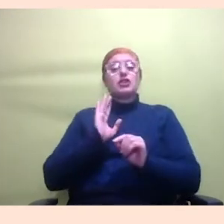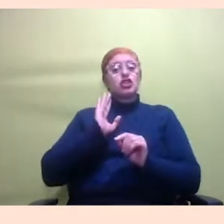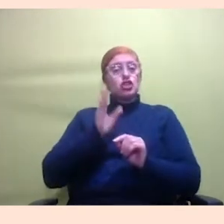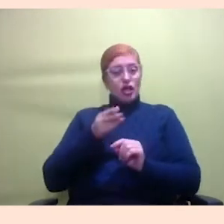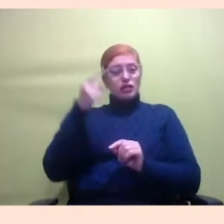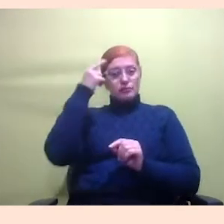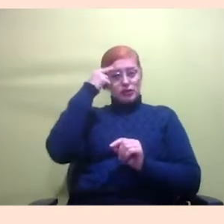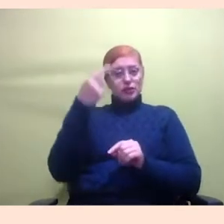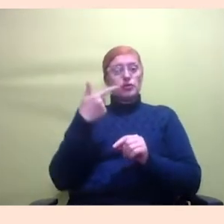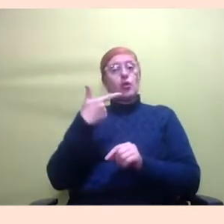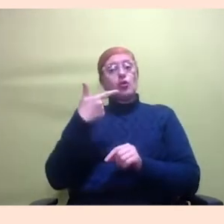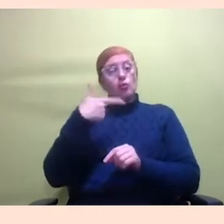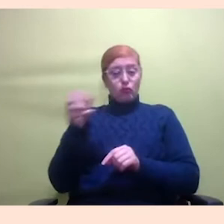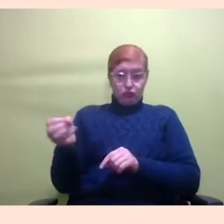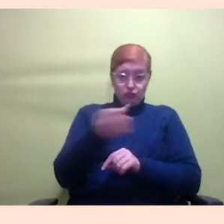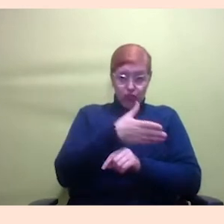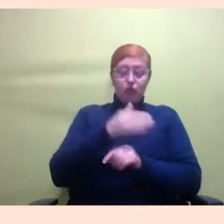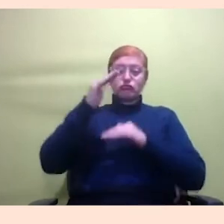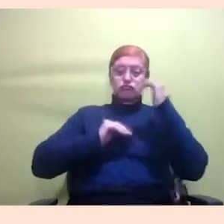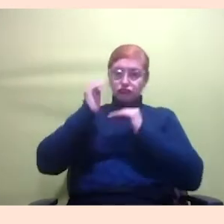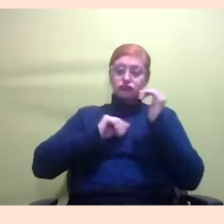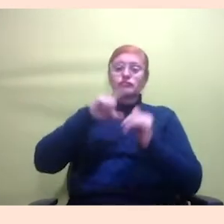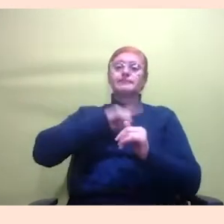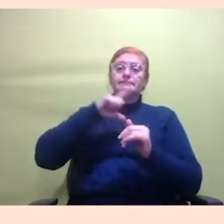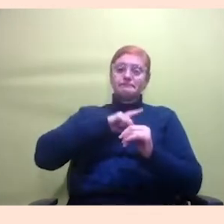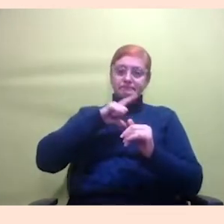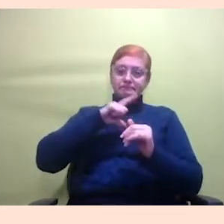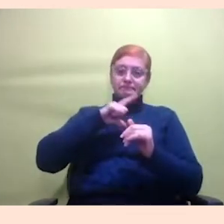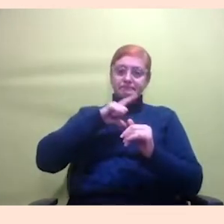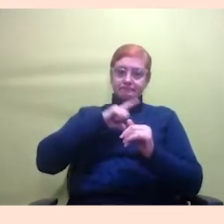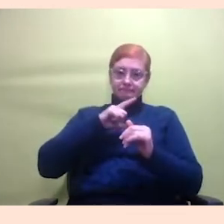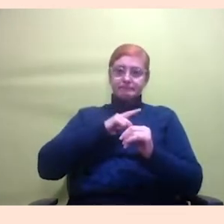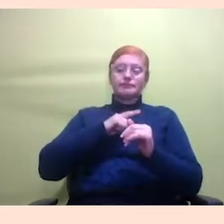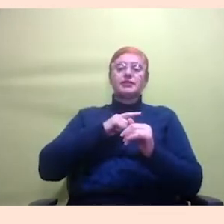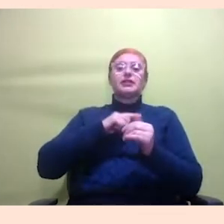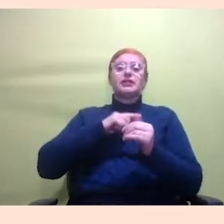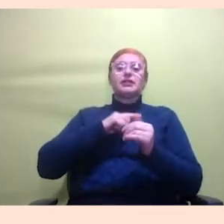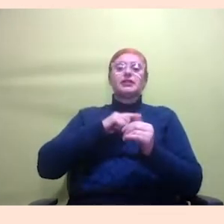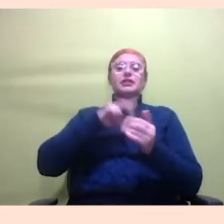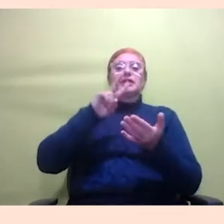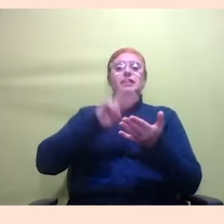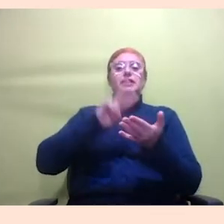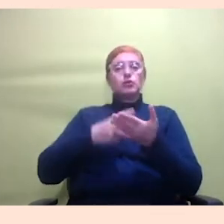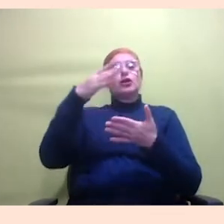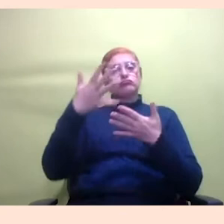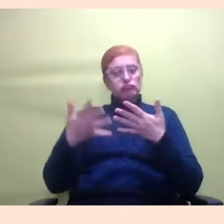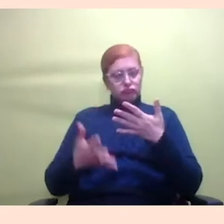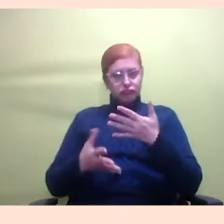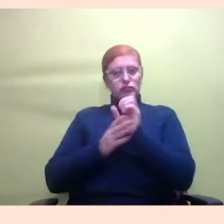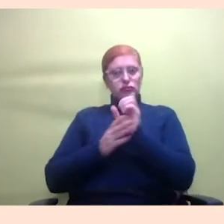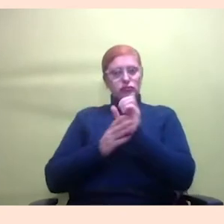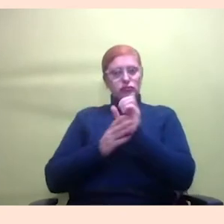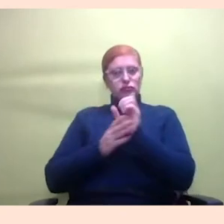de ter nos vídeos a tradução de libras para garantir mais acessibilidade mas nas